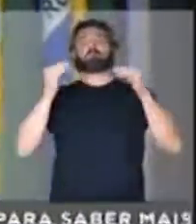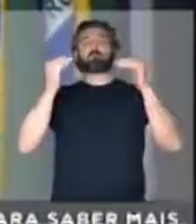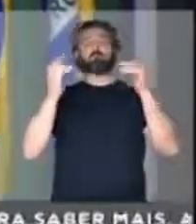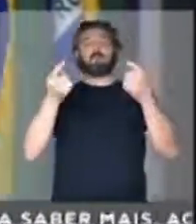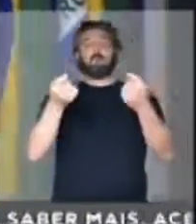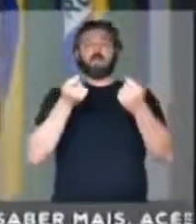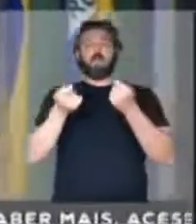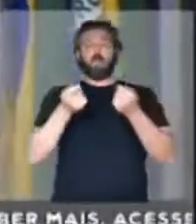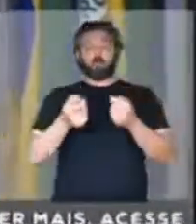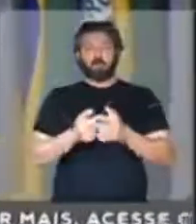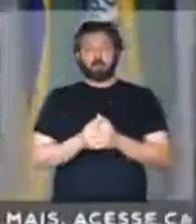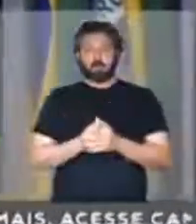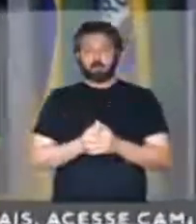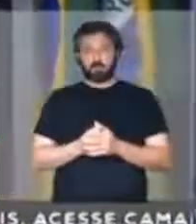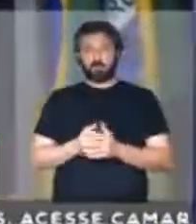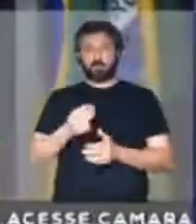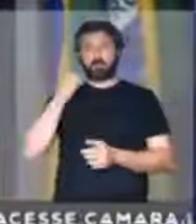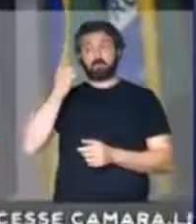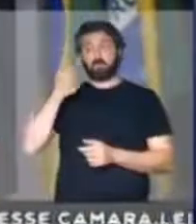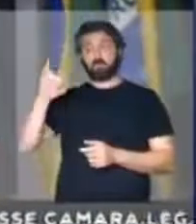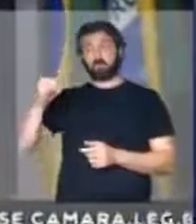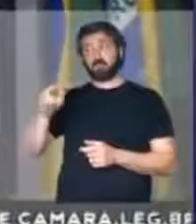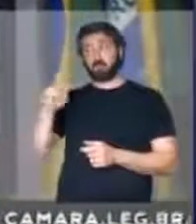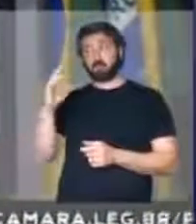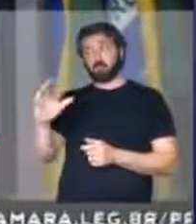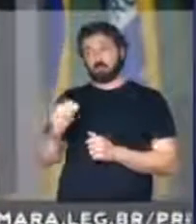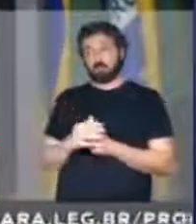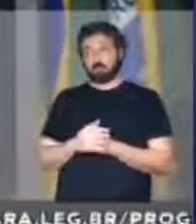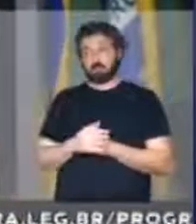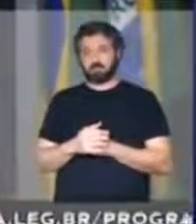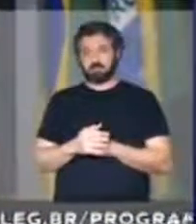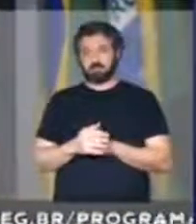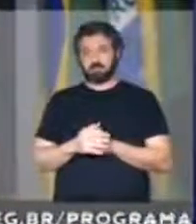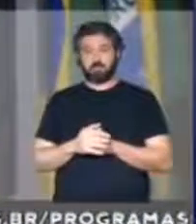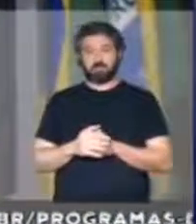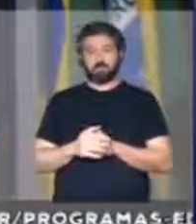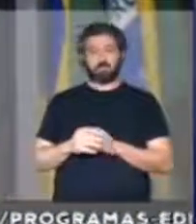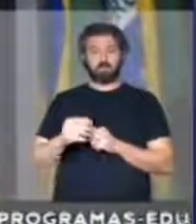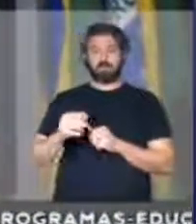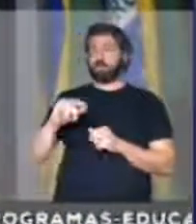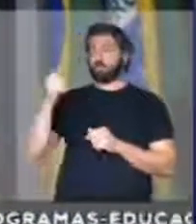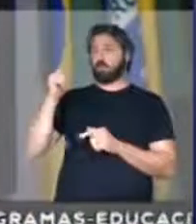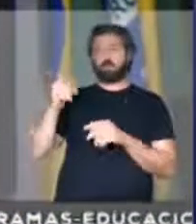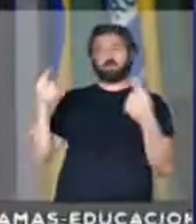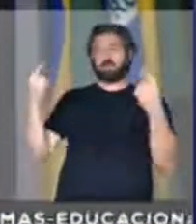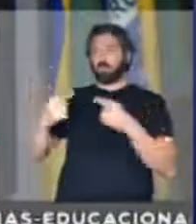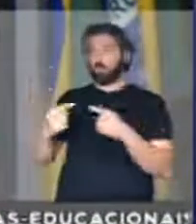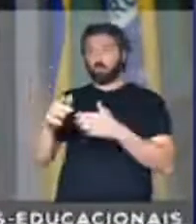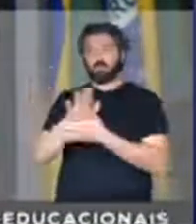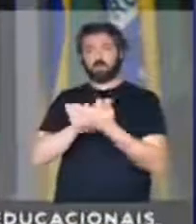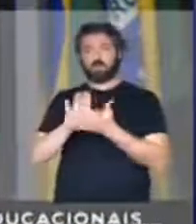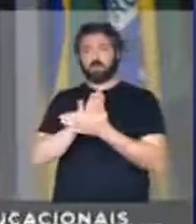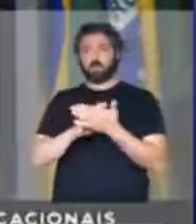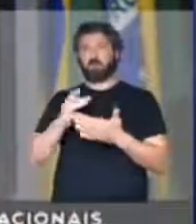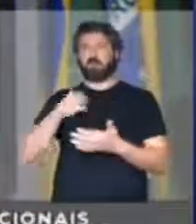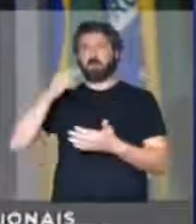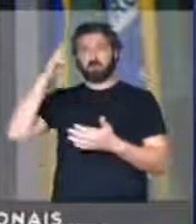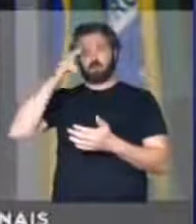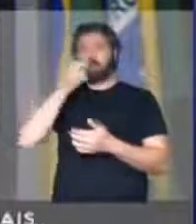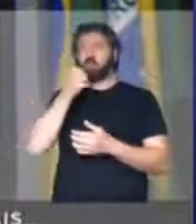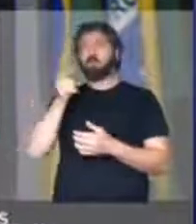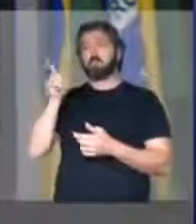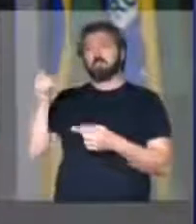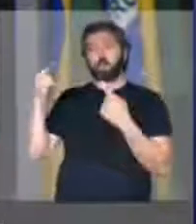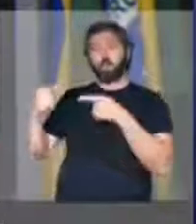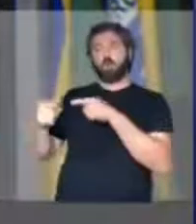fiscal. Presidente JHC, austeridade fiscal não tem contraindicação nesse momento. Eu lembro muito